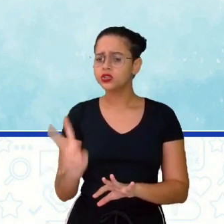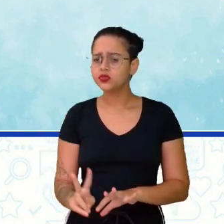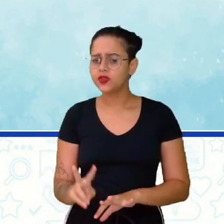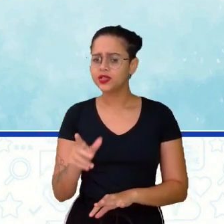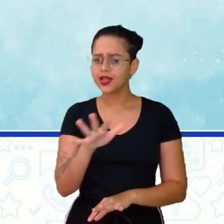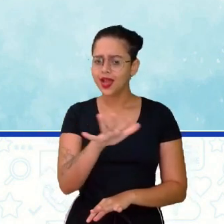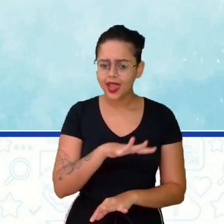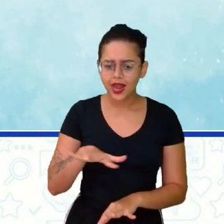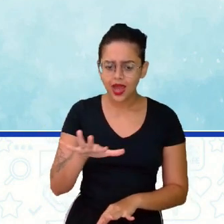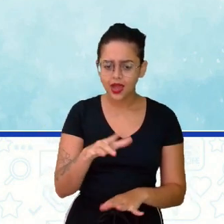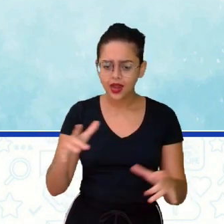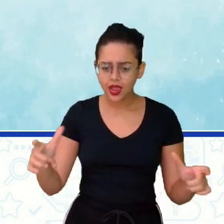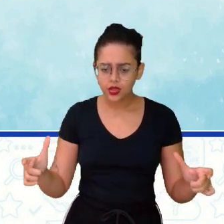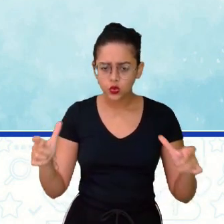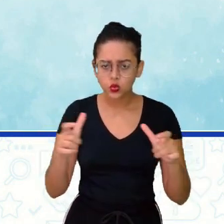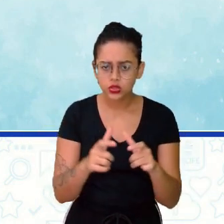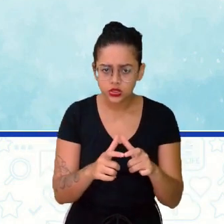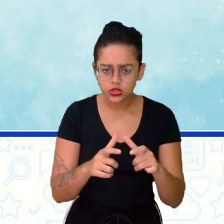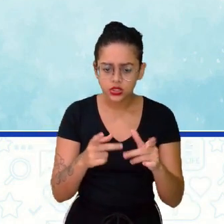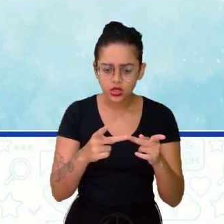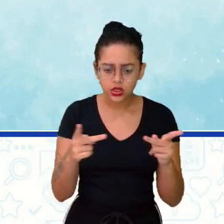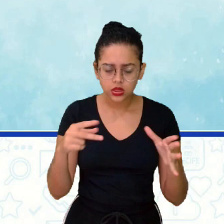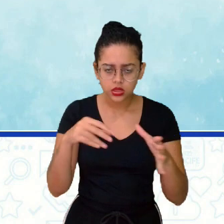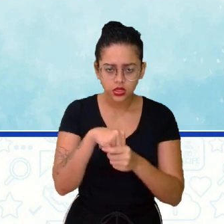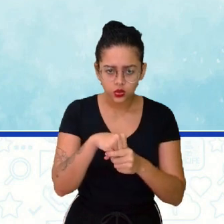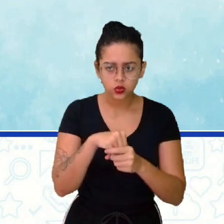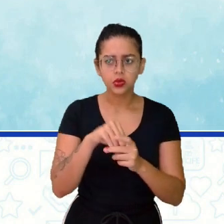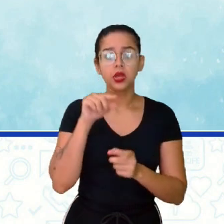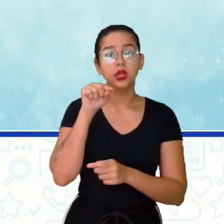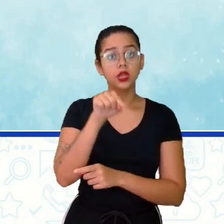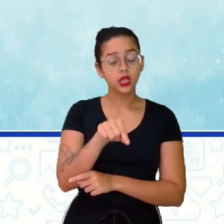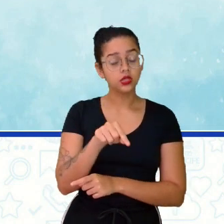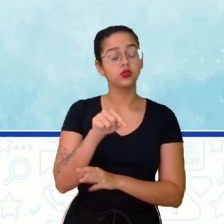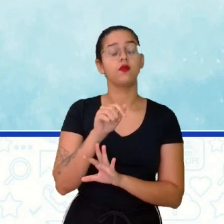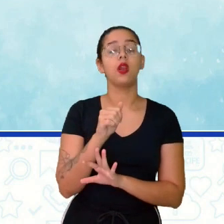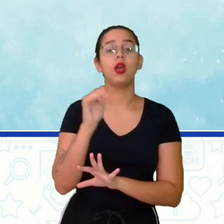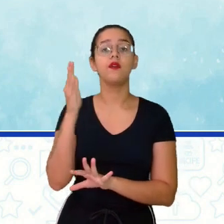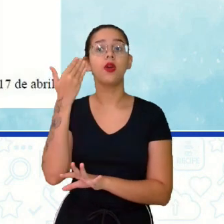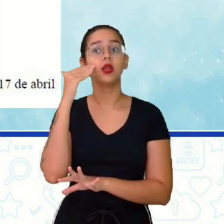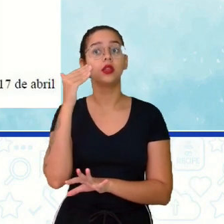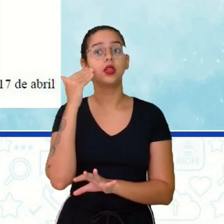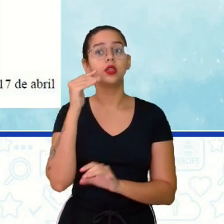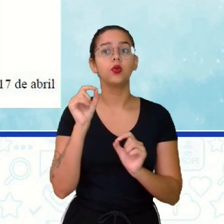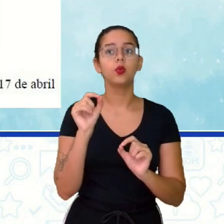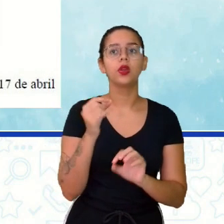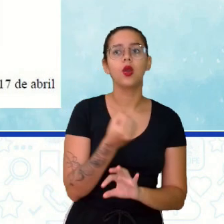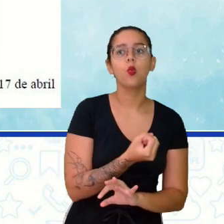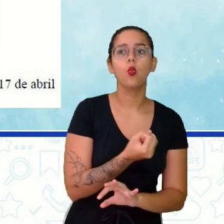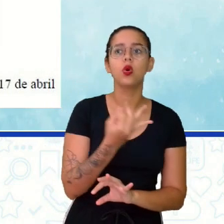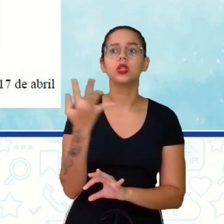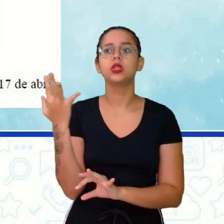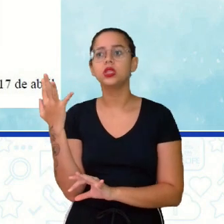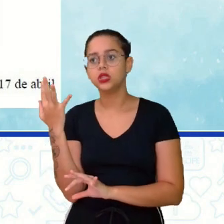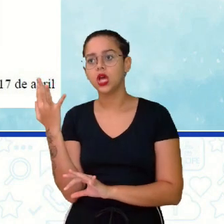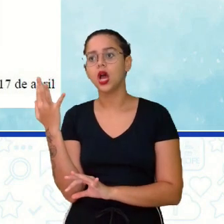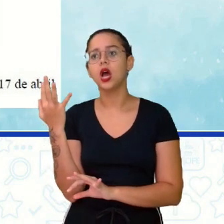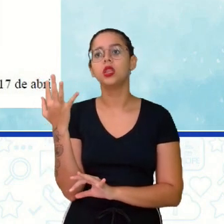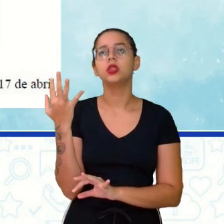reduzida naquele mapa. E isso, minha gente, vai levar a entender a quantidade de